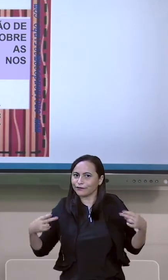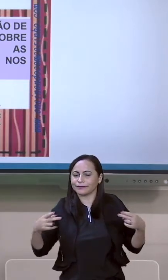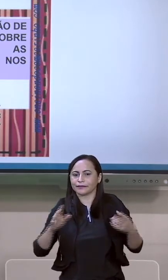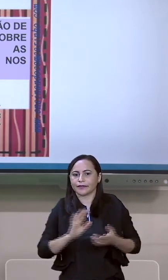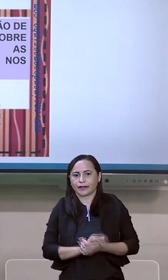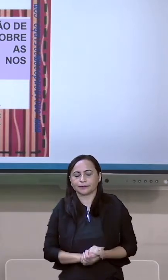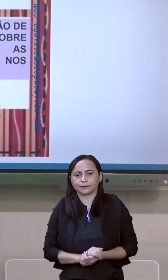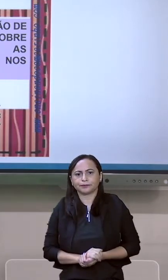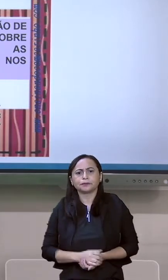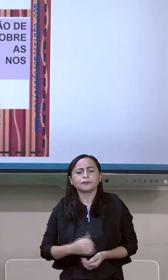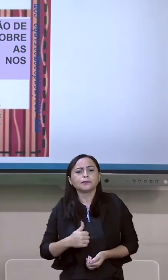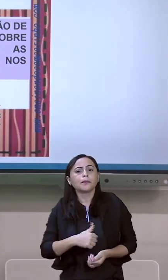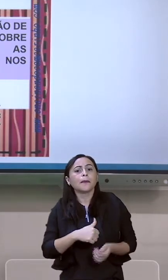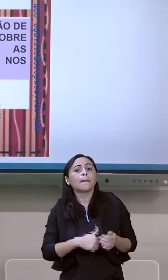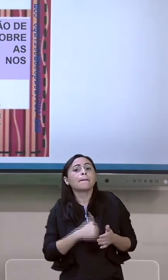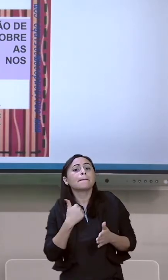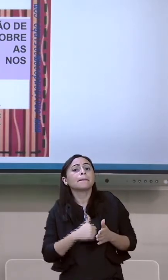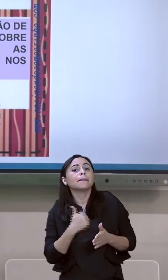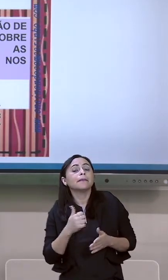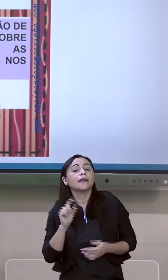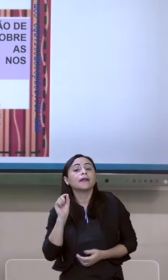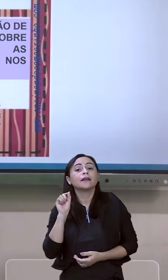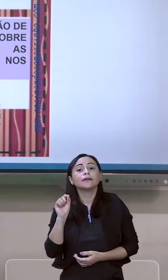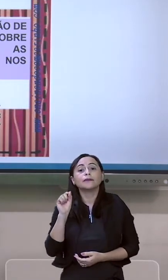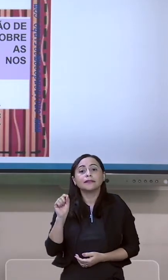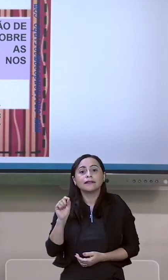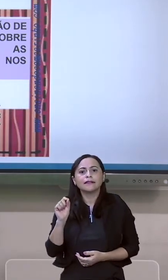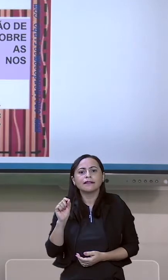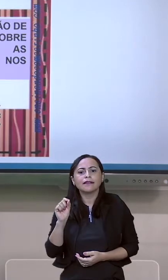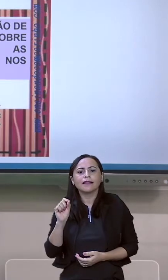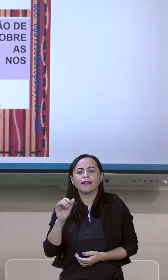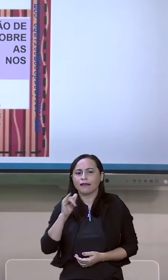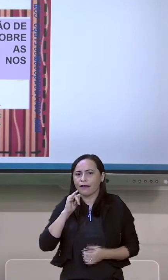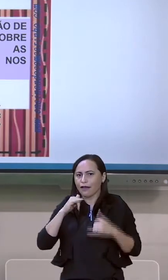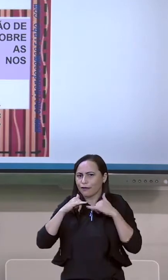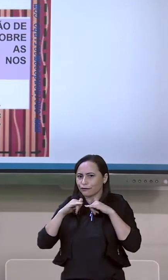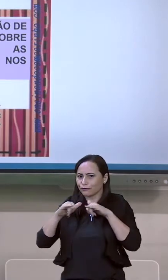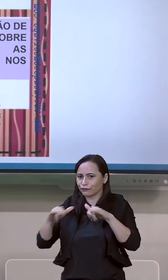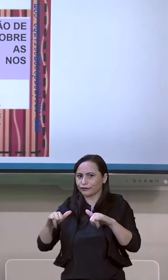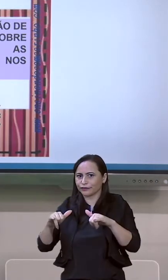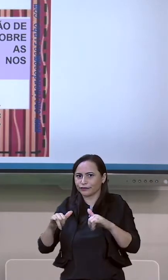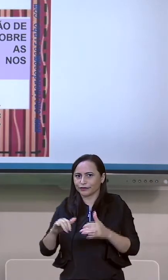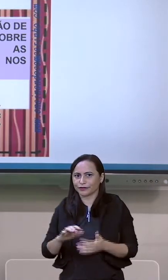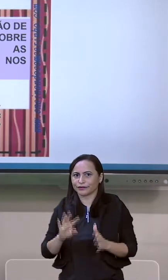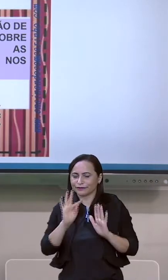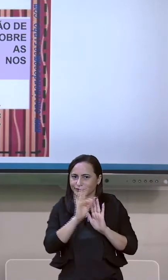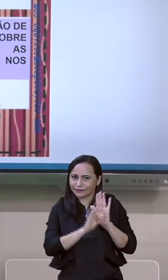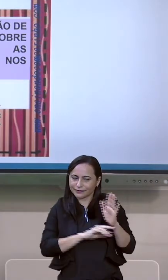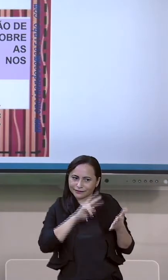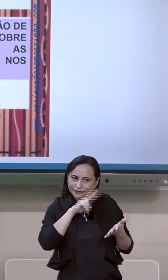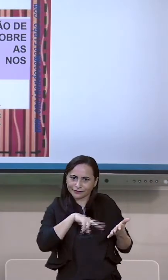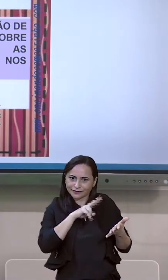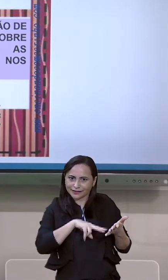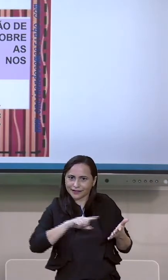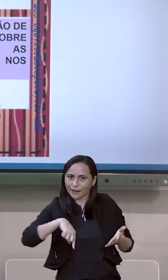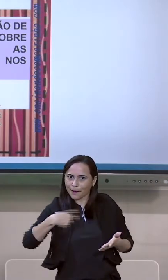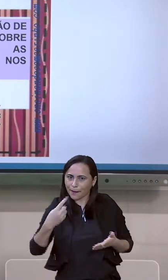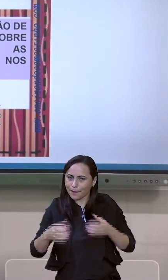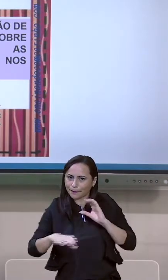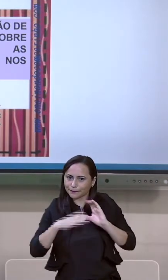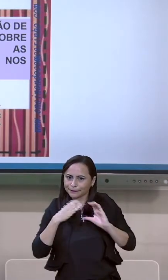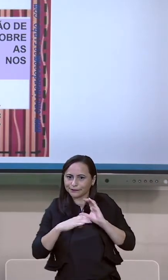o que é a notícia. Então vamos ler um texto e depois a gente conversa a respeito. Vamos lá?